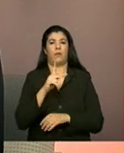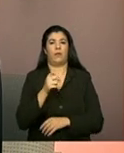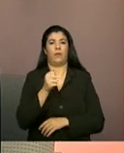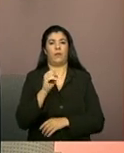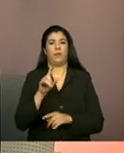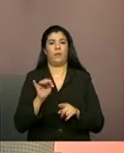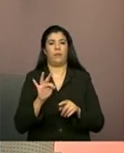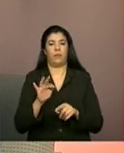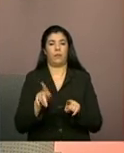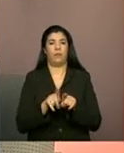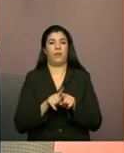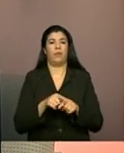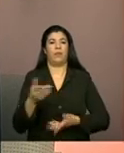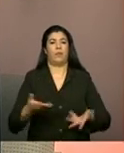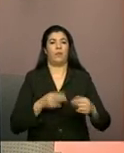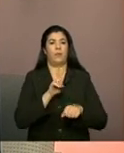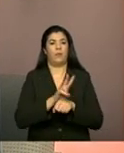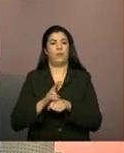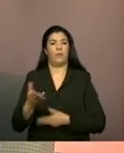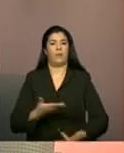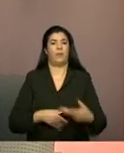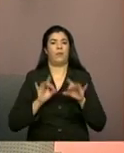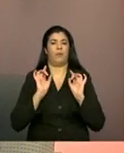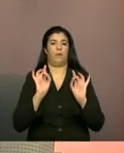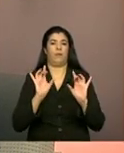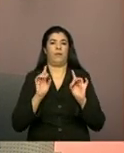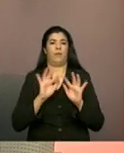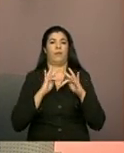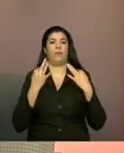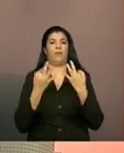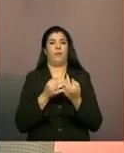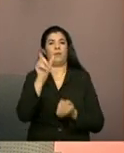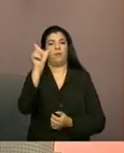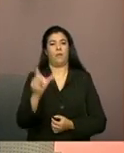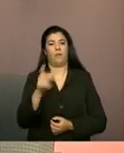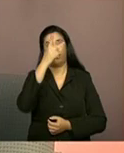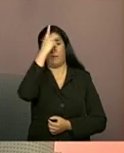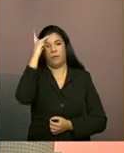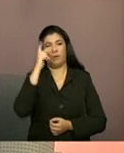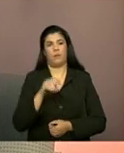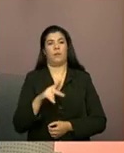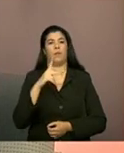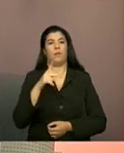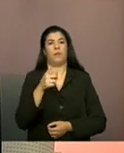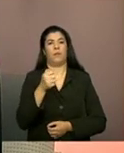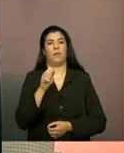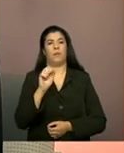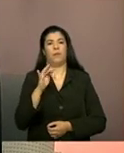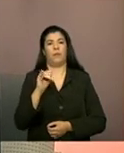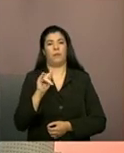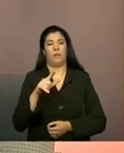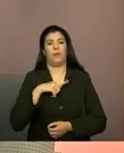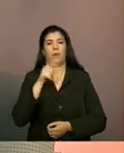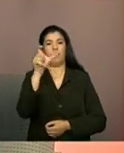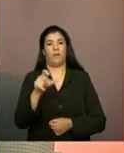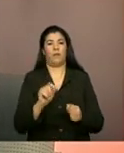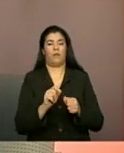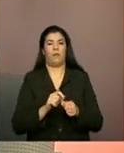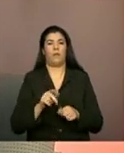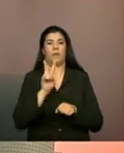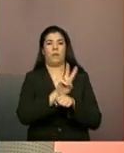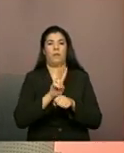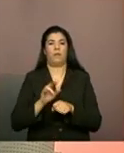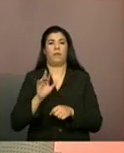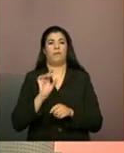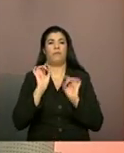e do Serviço de Proteção e Atendimento Especializado à Família em Indivíduos, este realizado no âmbito